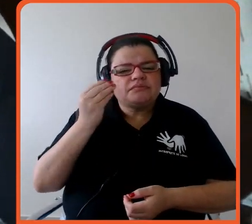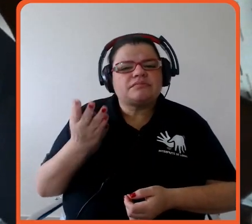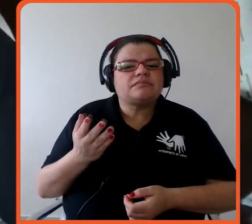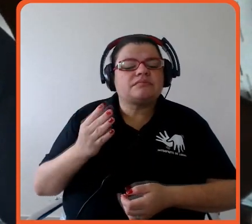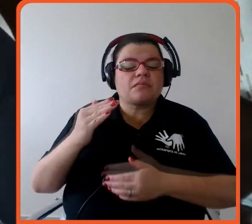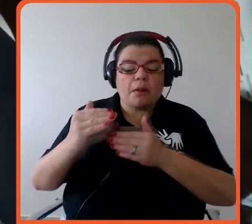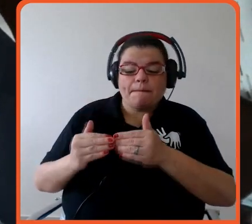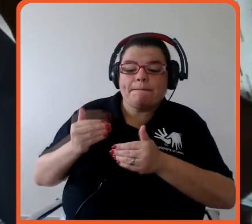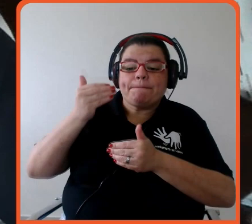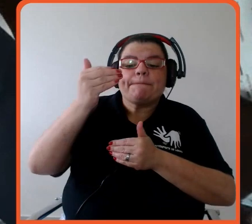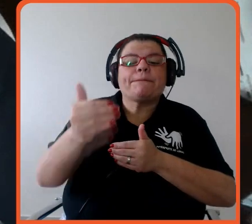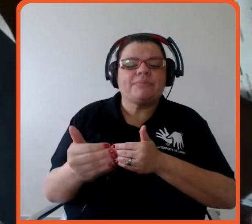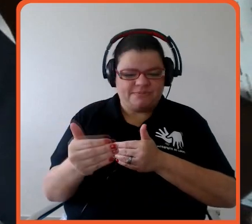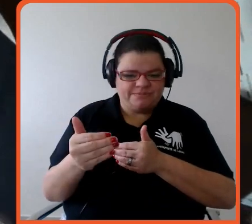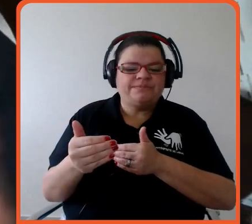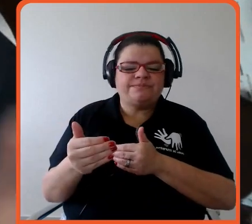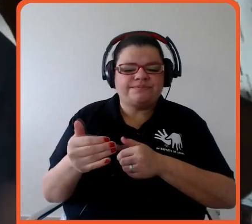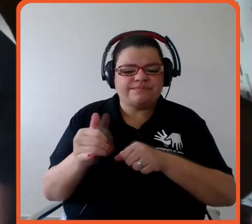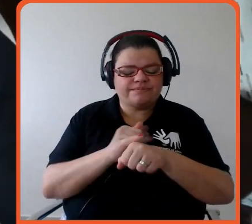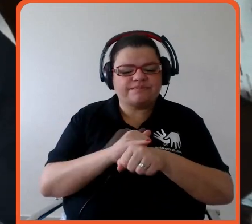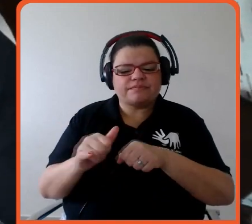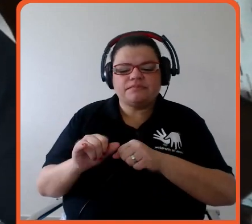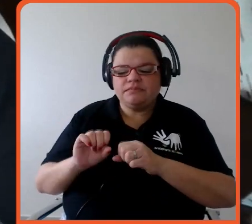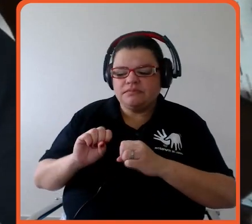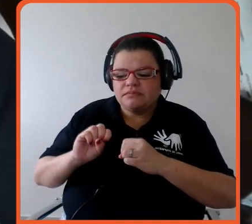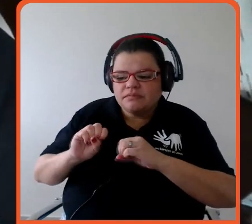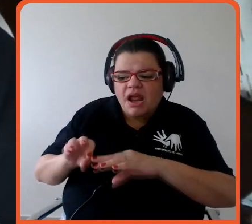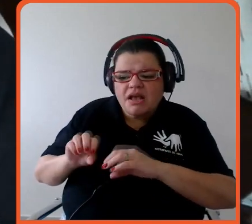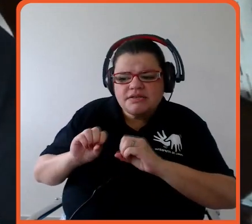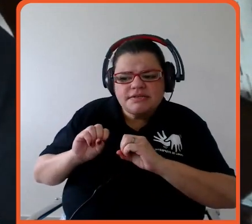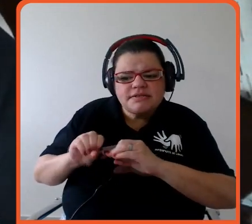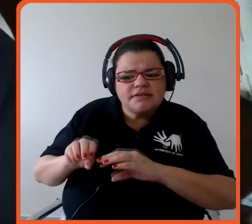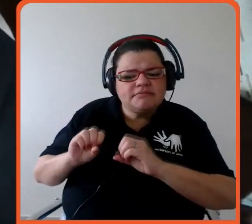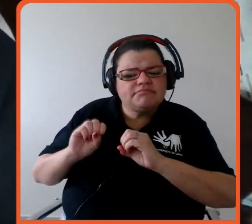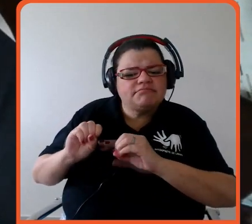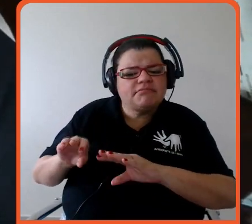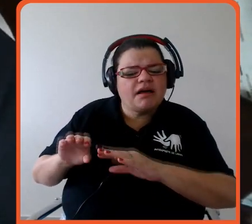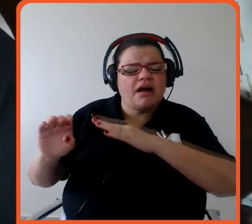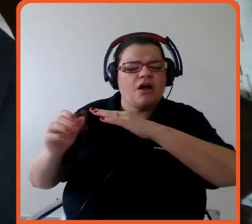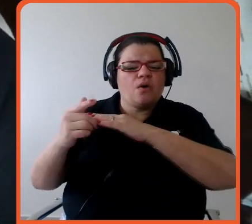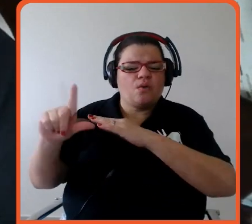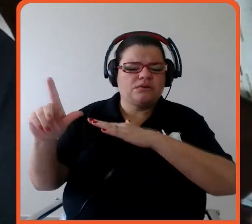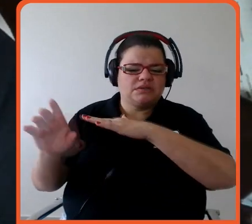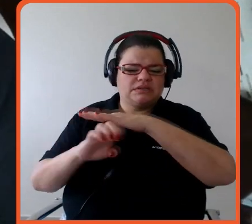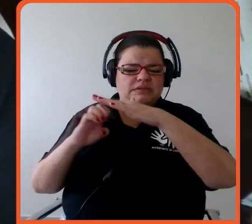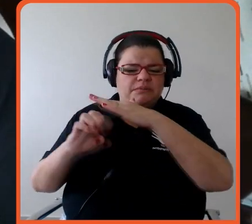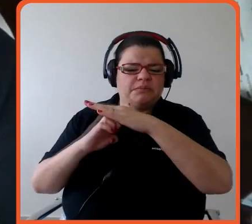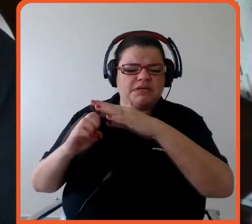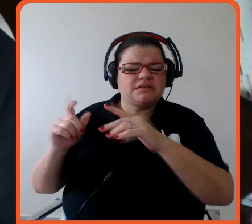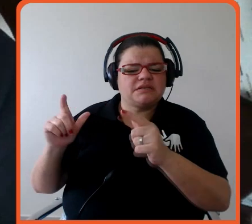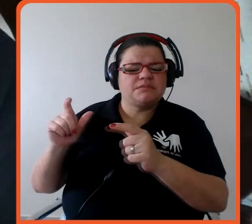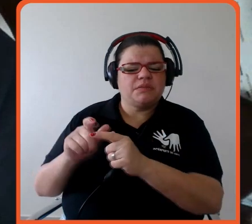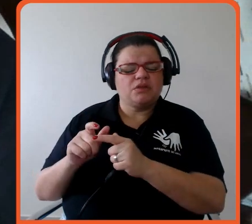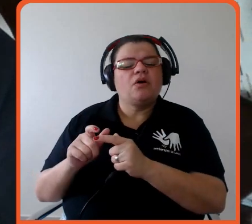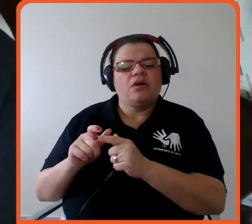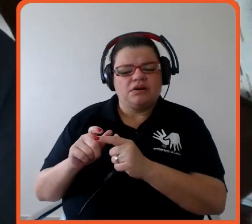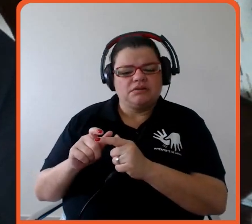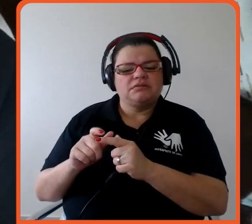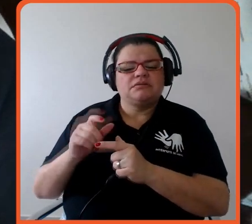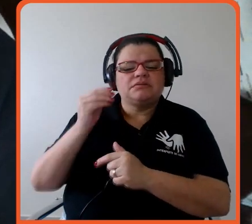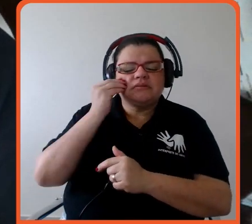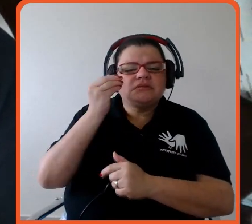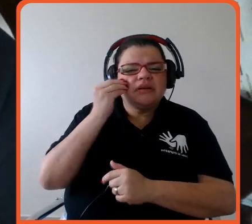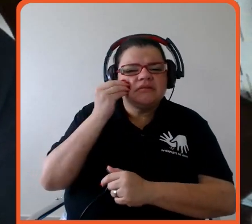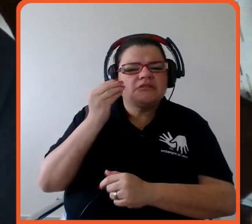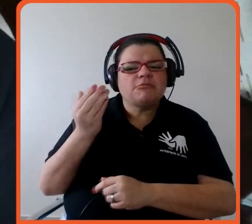tentar ensinar um pouquinho e continuar na missão de aumentar a awareness sobre o tema